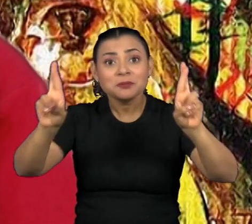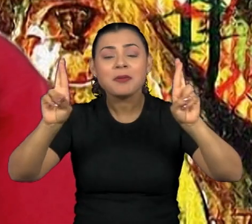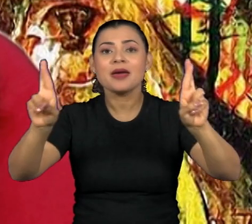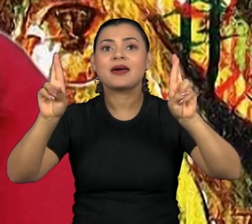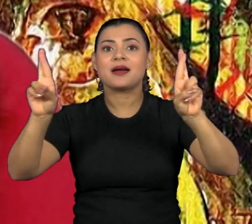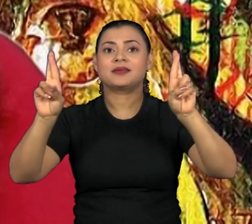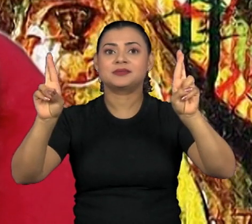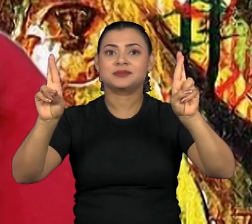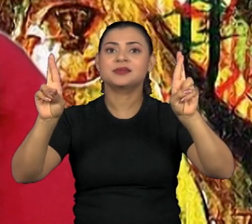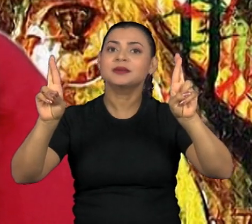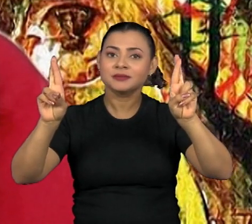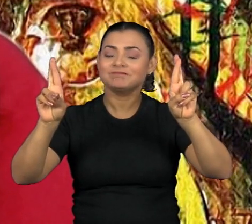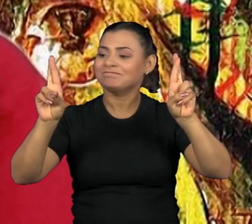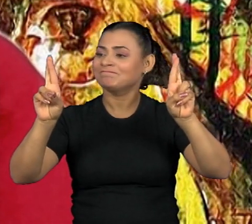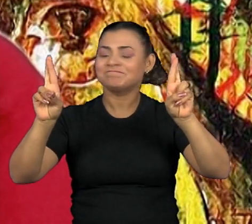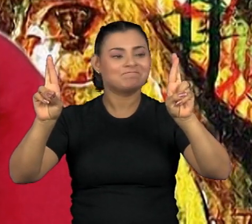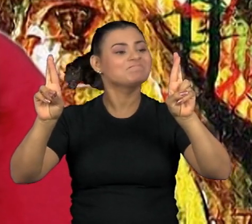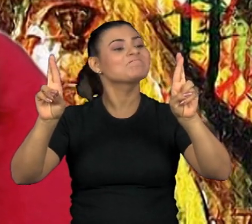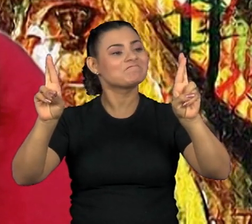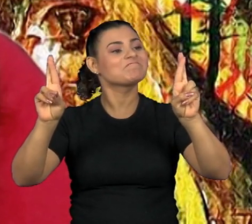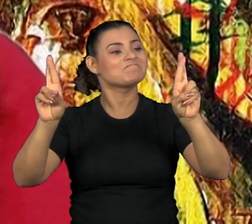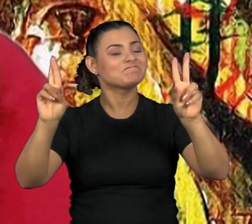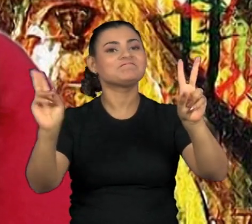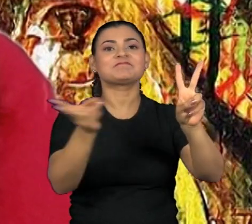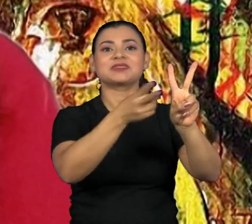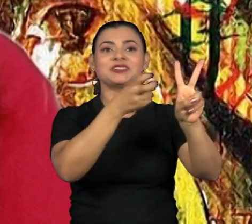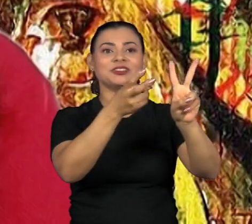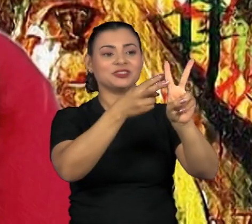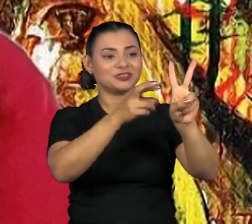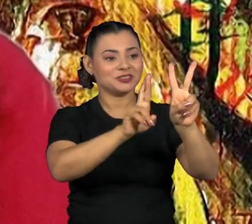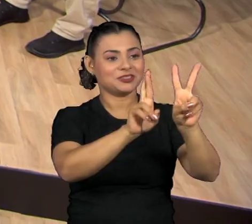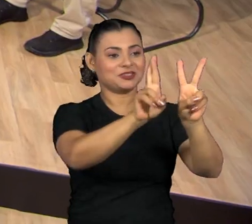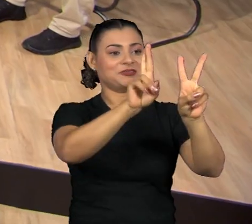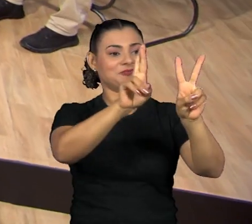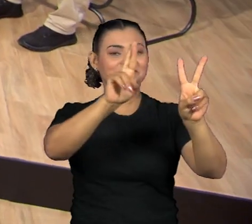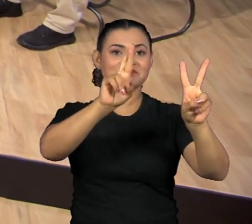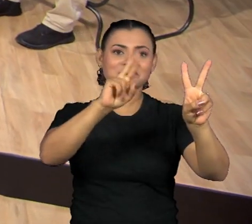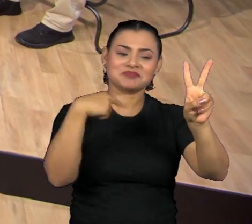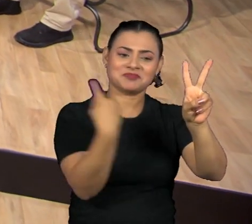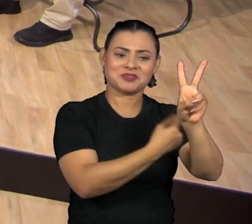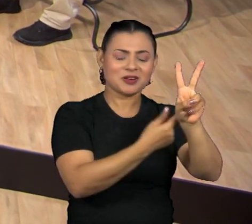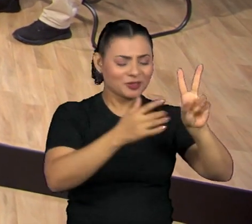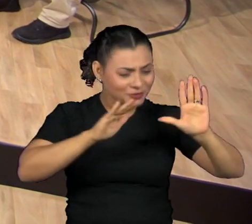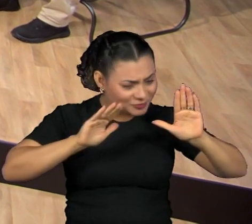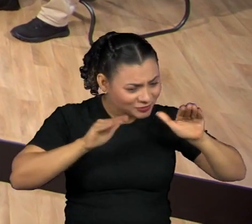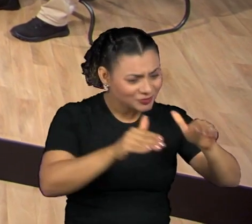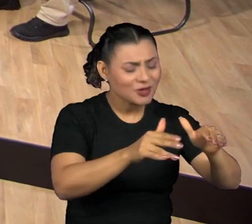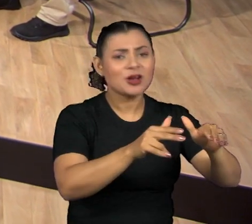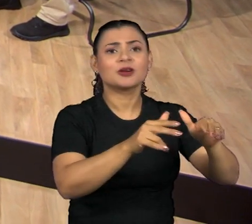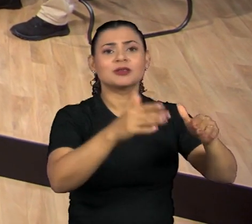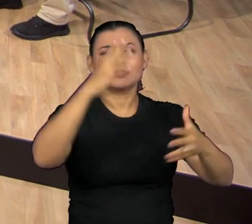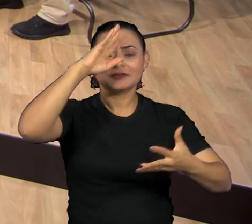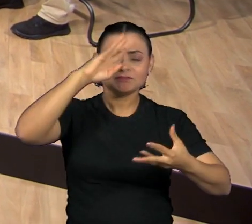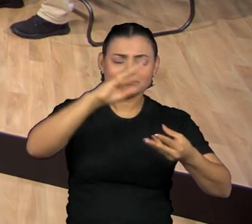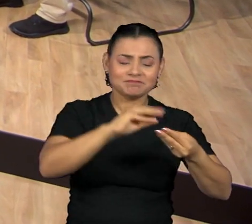é a palavra mais correta no que diz respeito a todo esse processo de imersão e de entendimento do que é o corpo